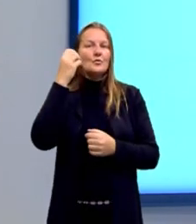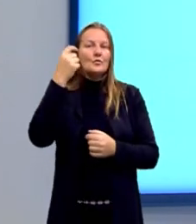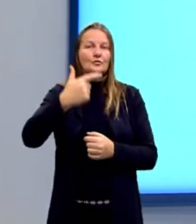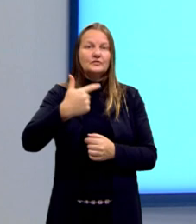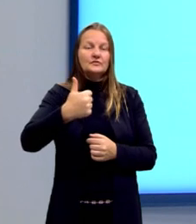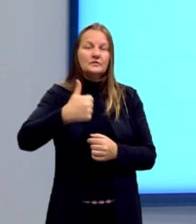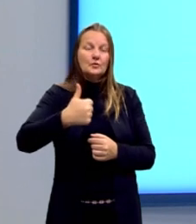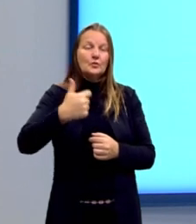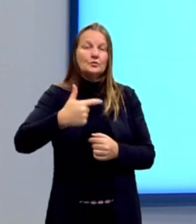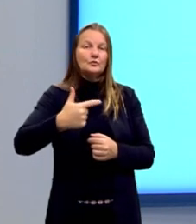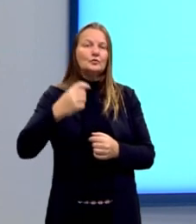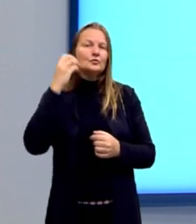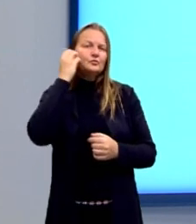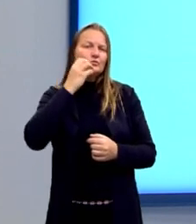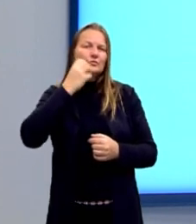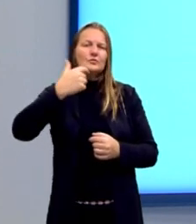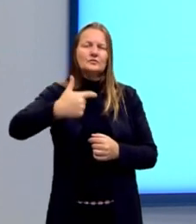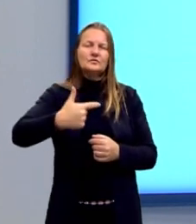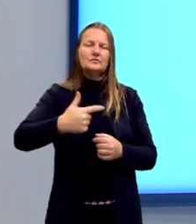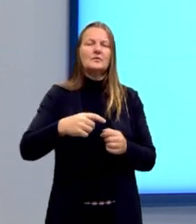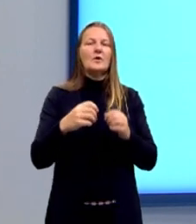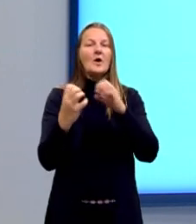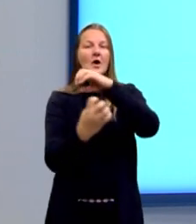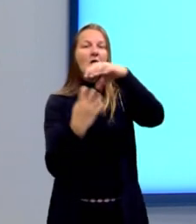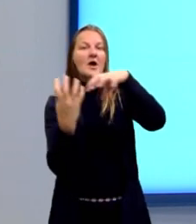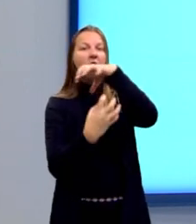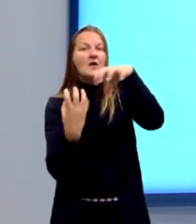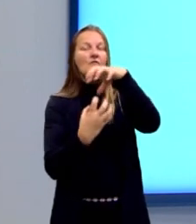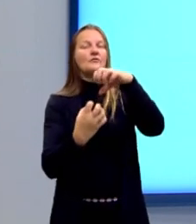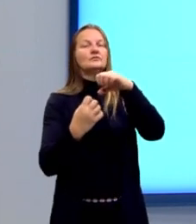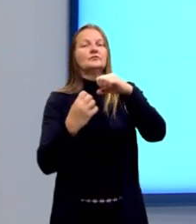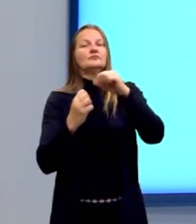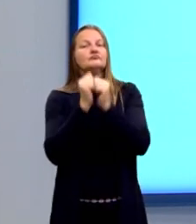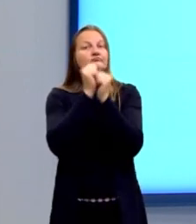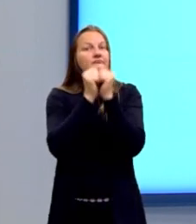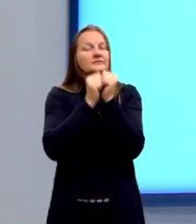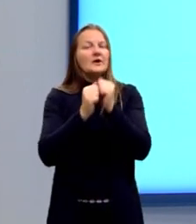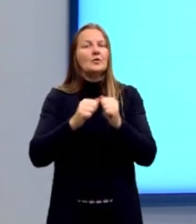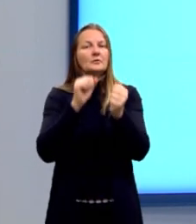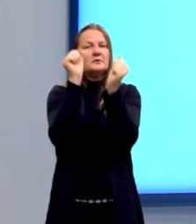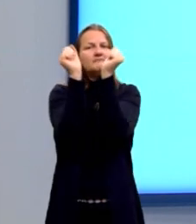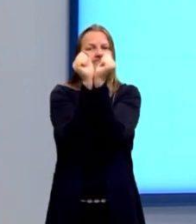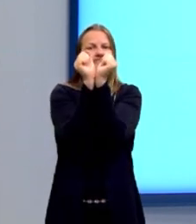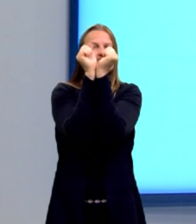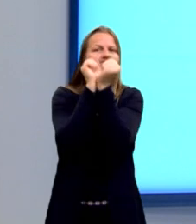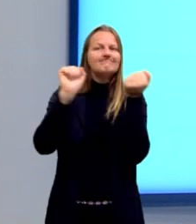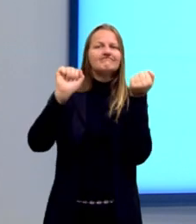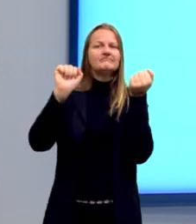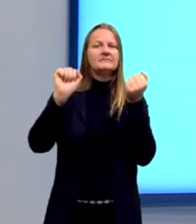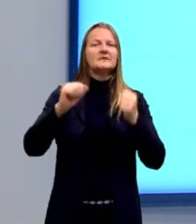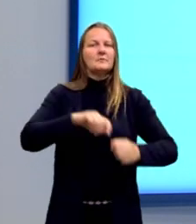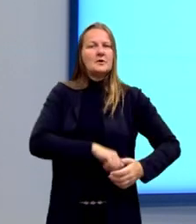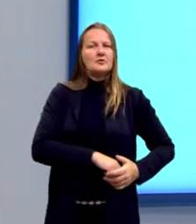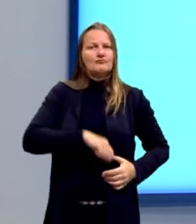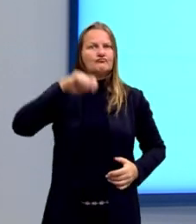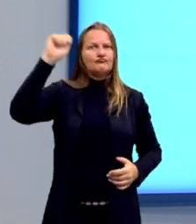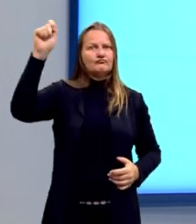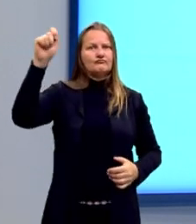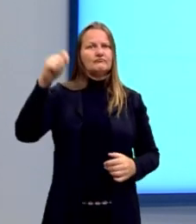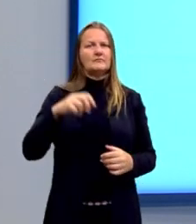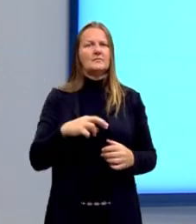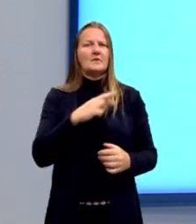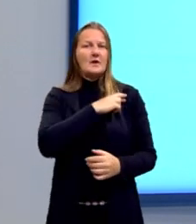segundo a Revolução Industrial, a abolição da escravatura e a proclamação da república. Então, esses são